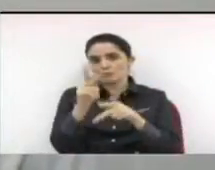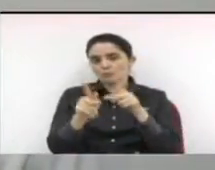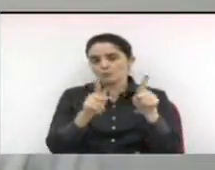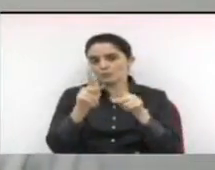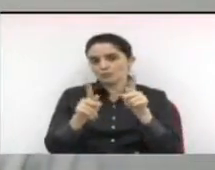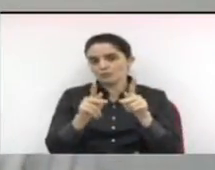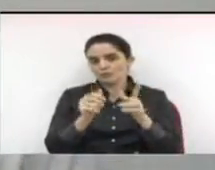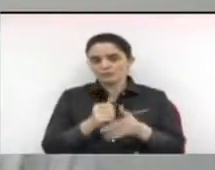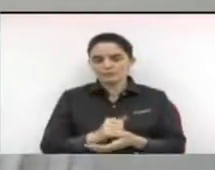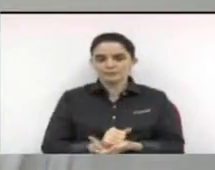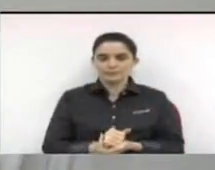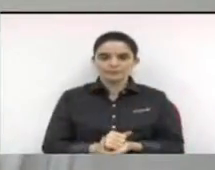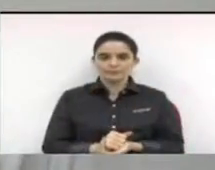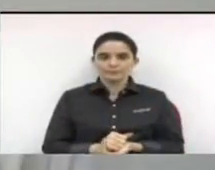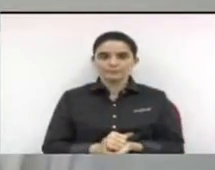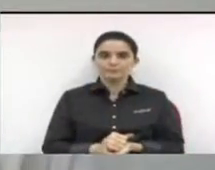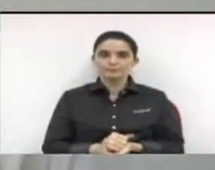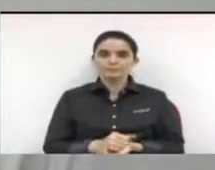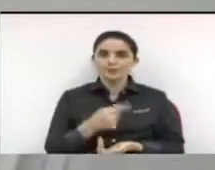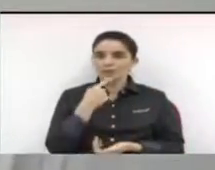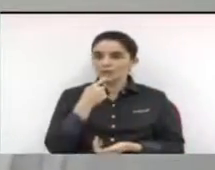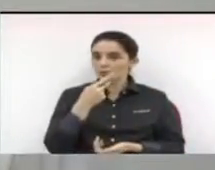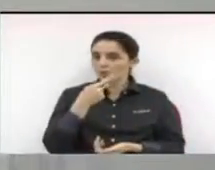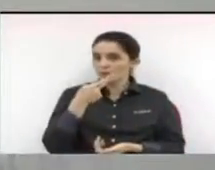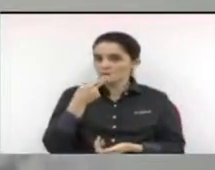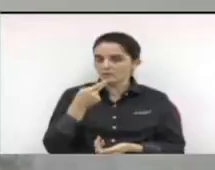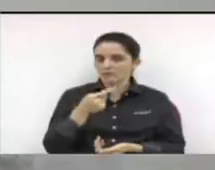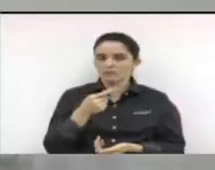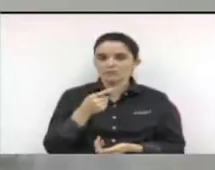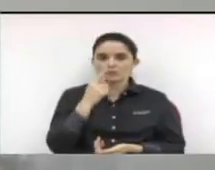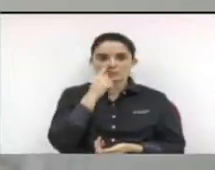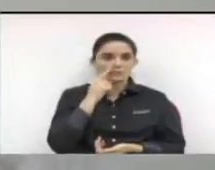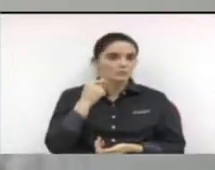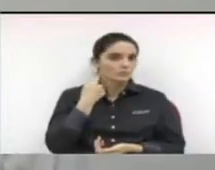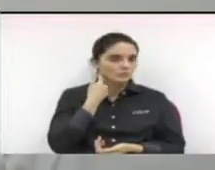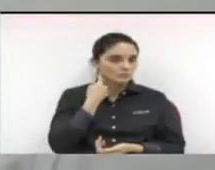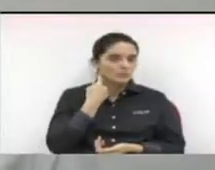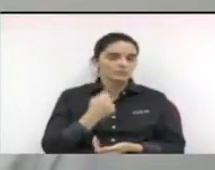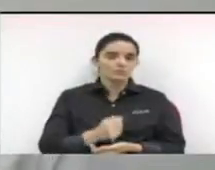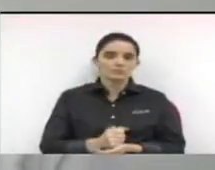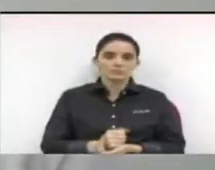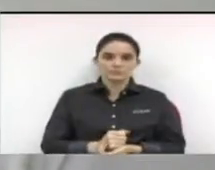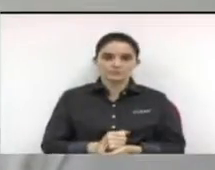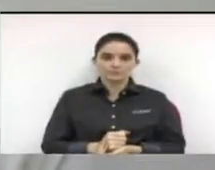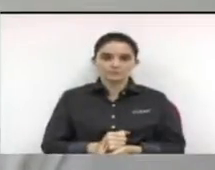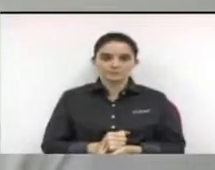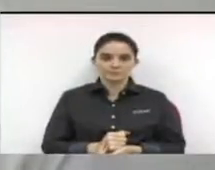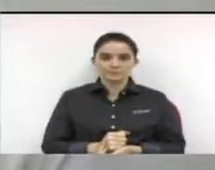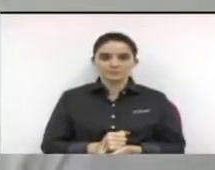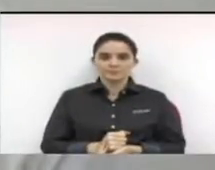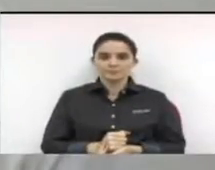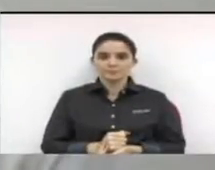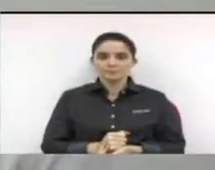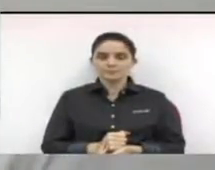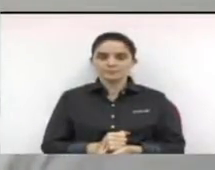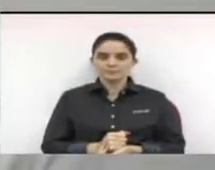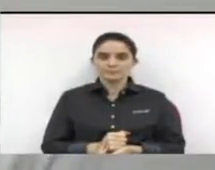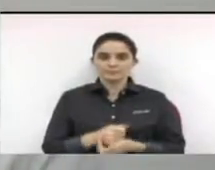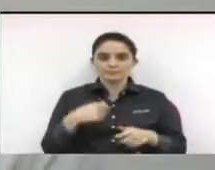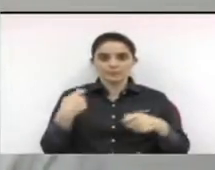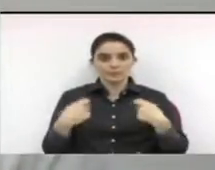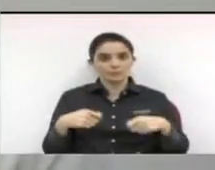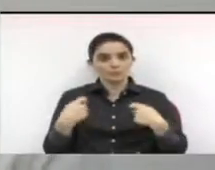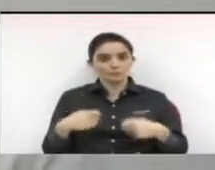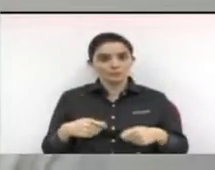Eu até falava com o vereador Newton, da possibilidade de